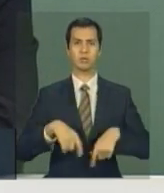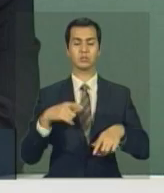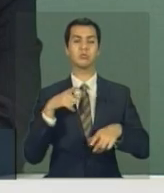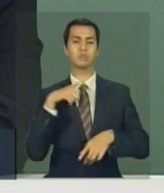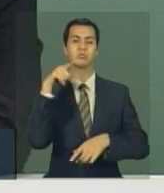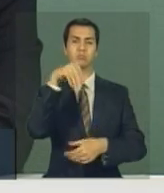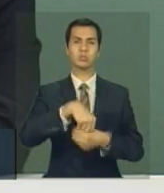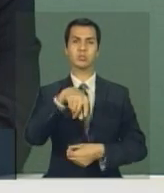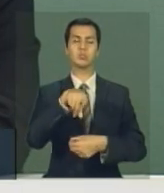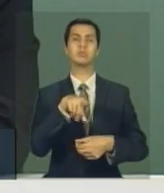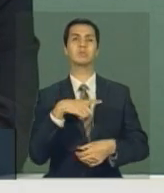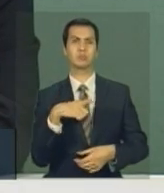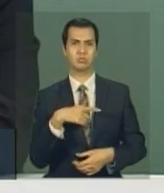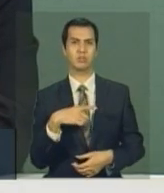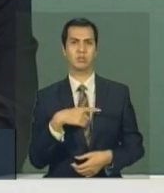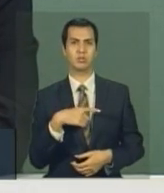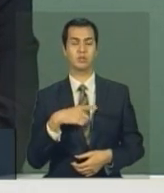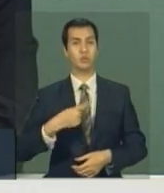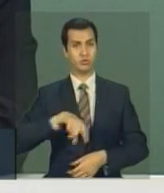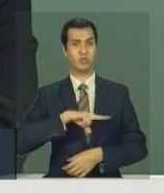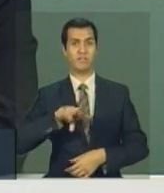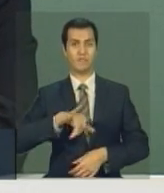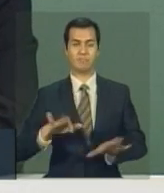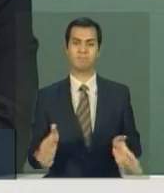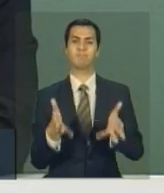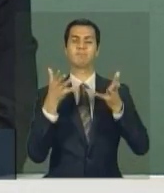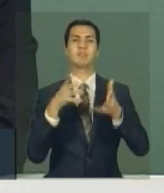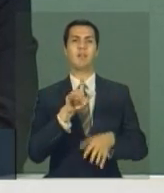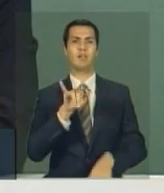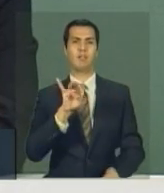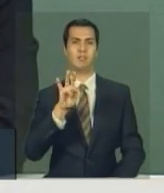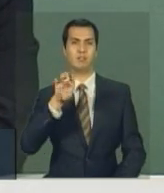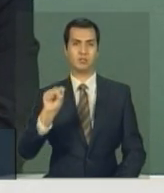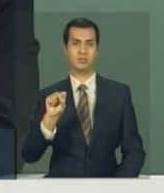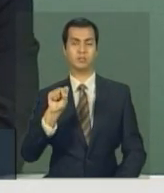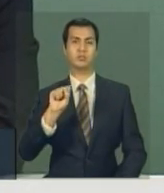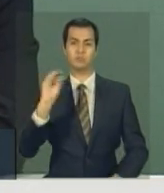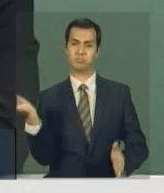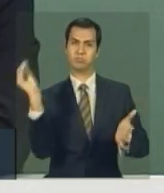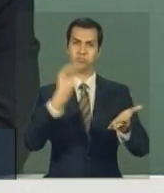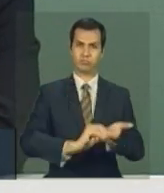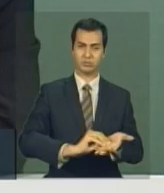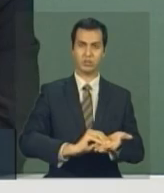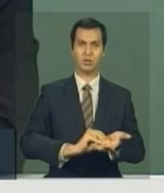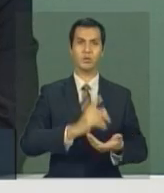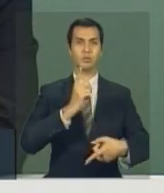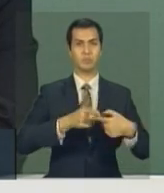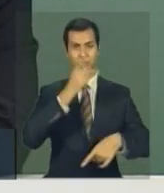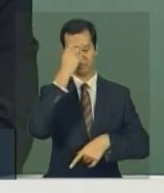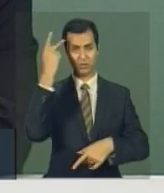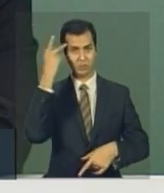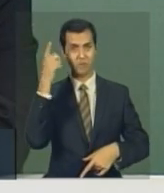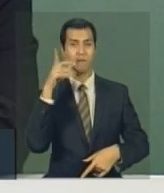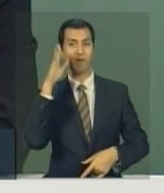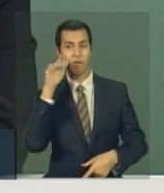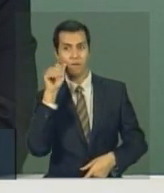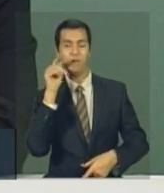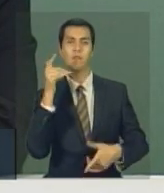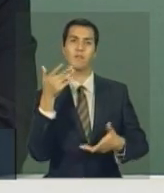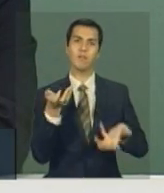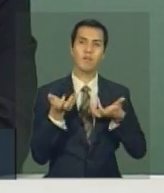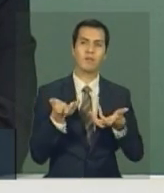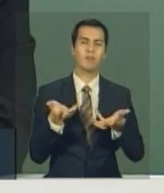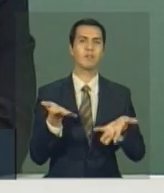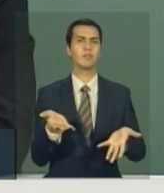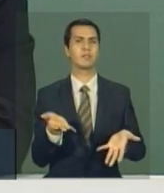acervo disponibilizado, nós vamos enriquecer a plataforma Lattes com o currículo dessas pessoas que, evidentemente, vão se mobilizar, vão se interessar, vão